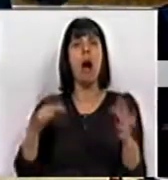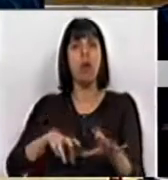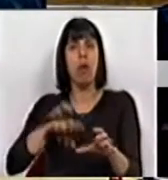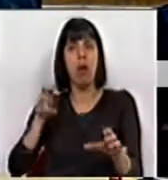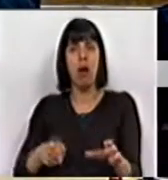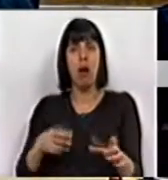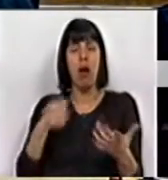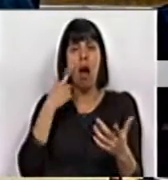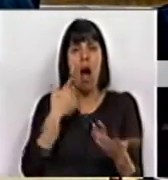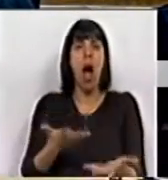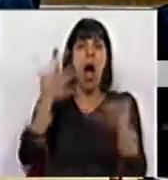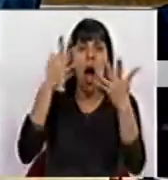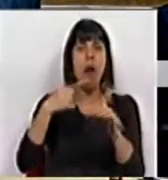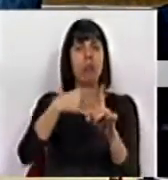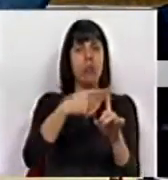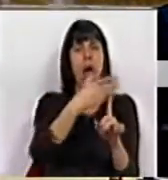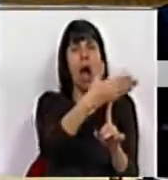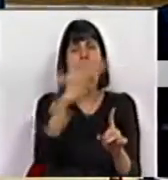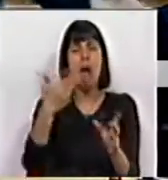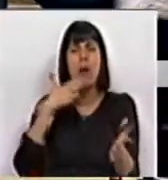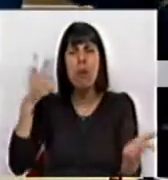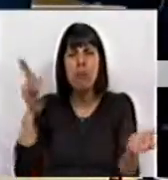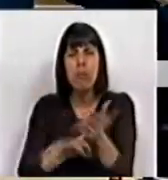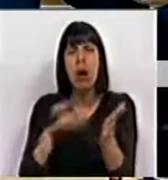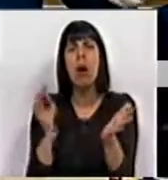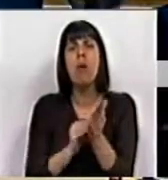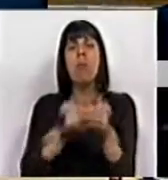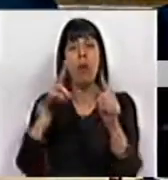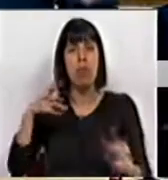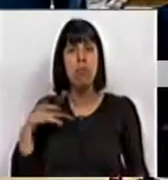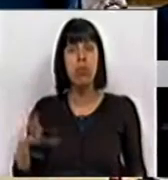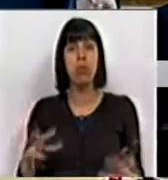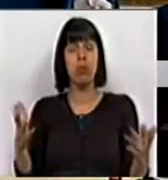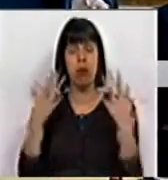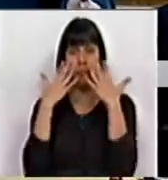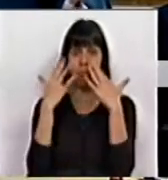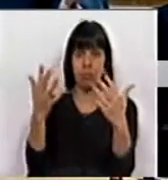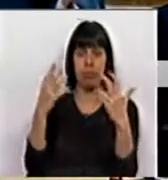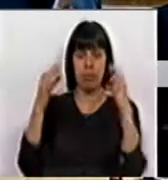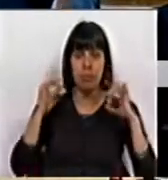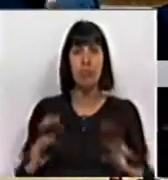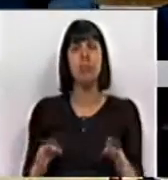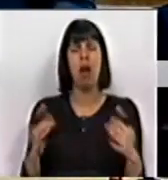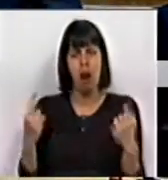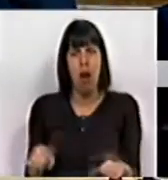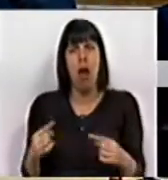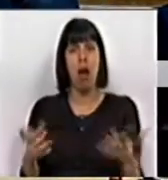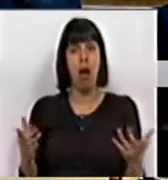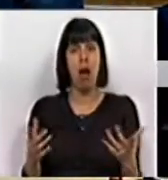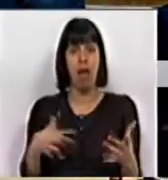a ver sinais por todo lado, quando, de facto, a pobreza em Portugal, que é paradigmática, tem